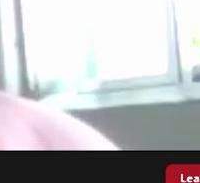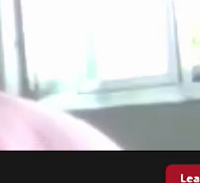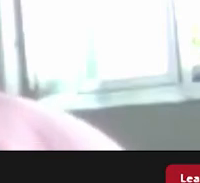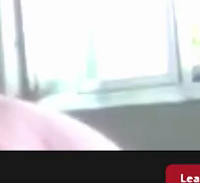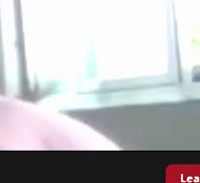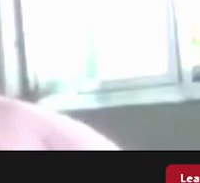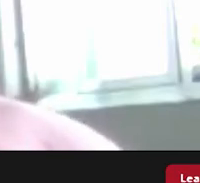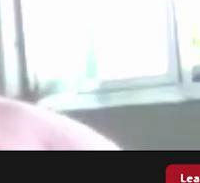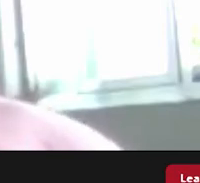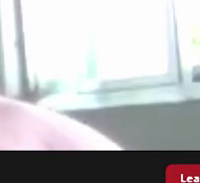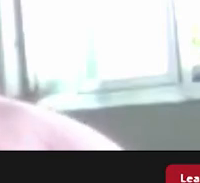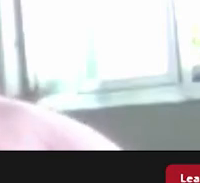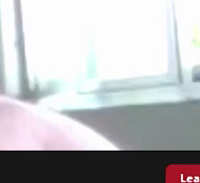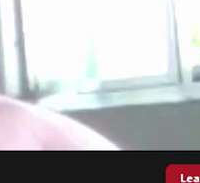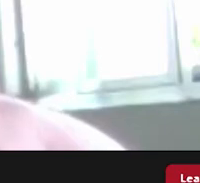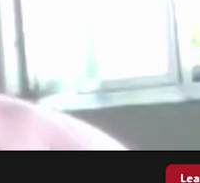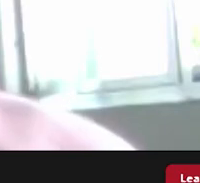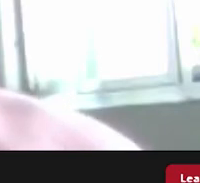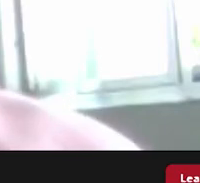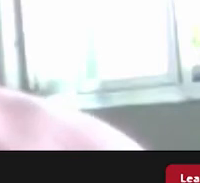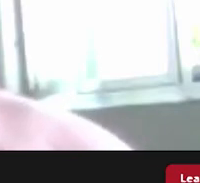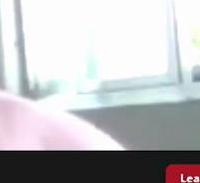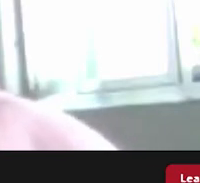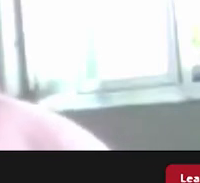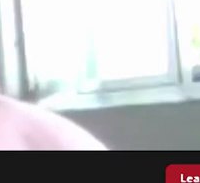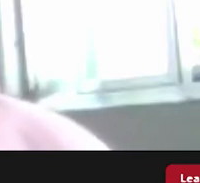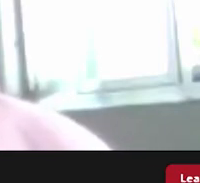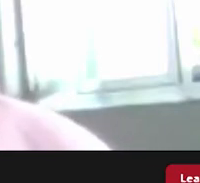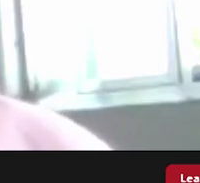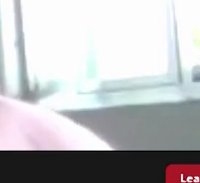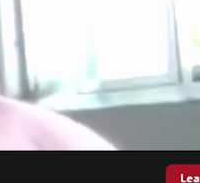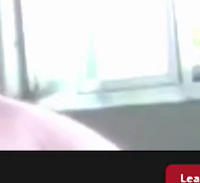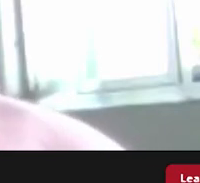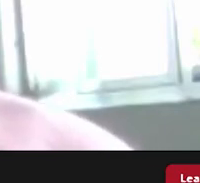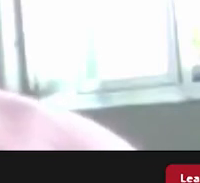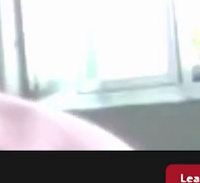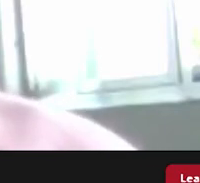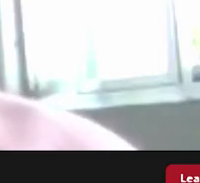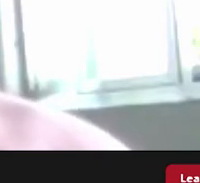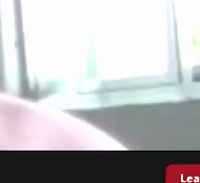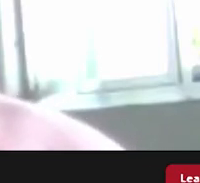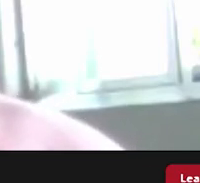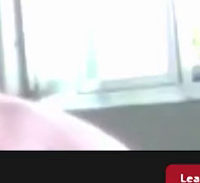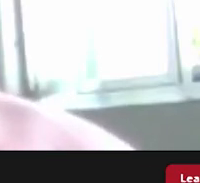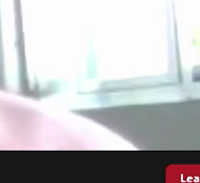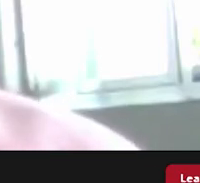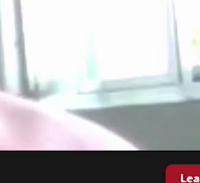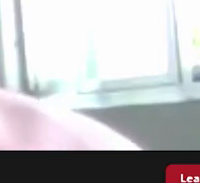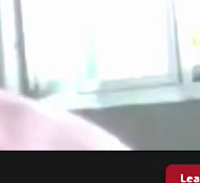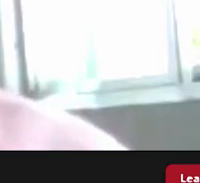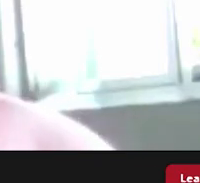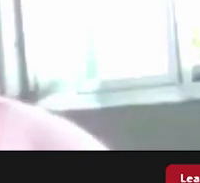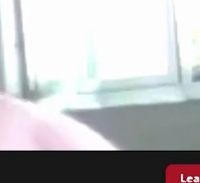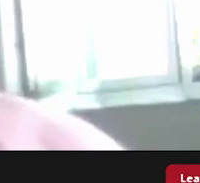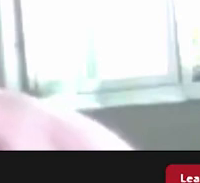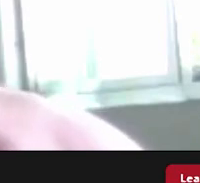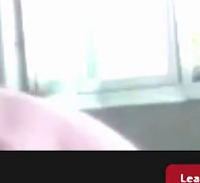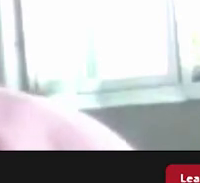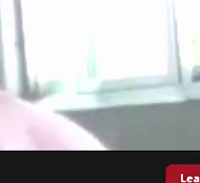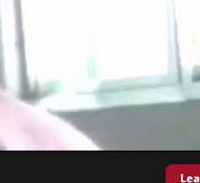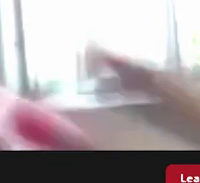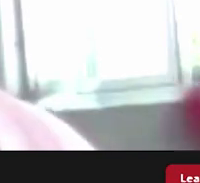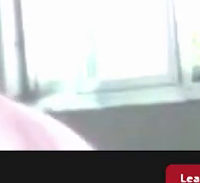da memória Tupinambá inclusive aqui na Glória a partir de estudos a Glória Aldeia Carioca era aqui